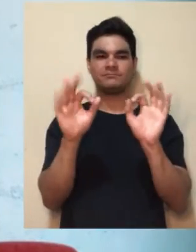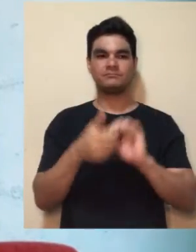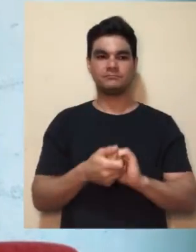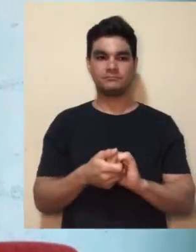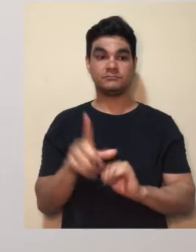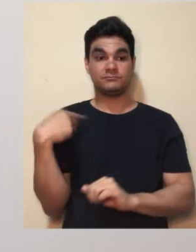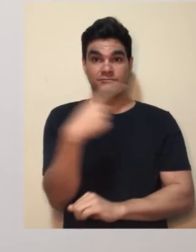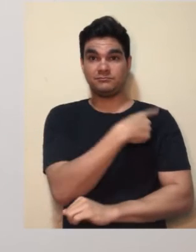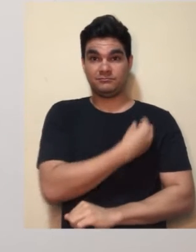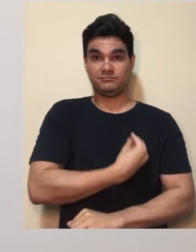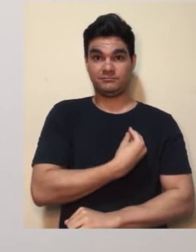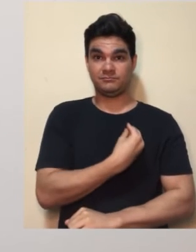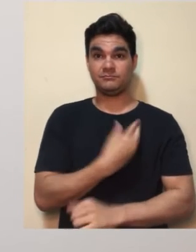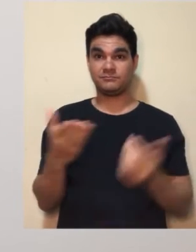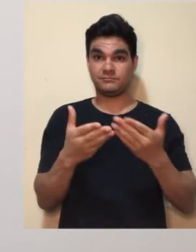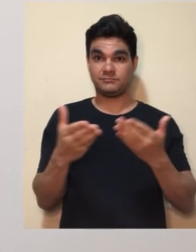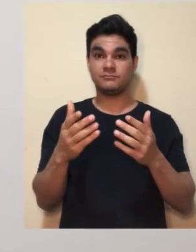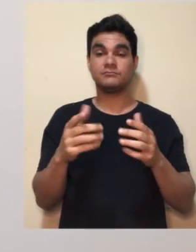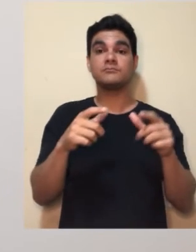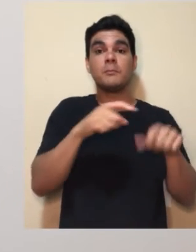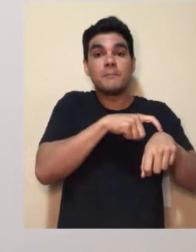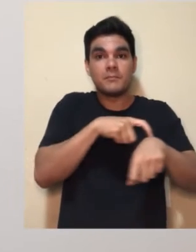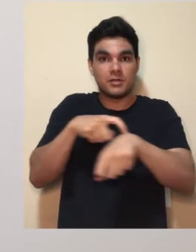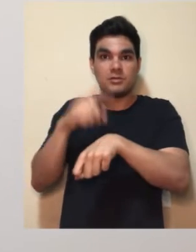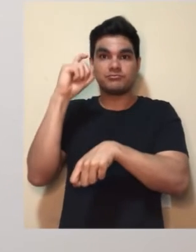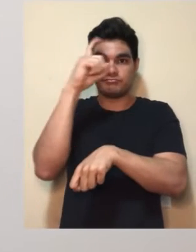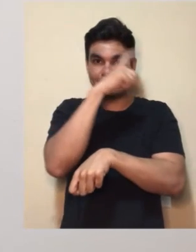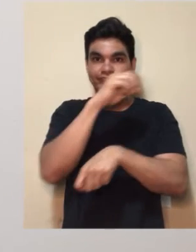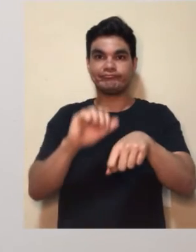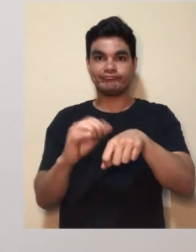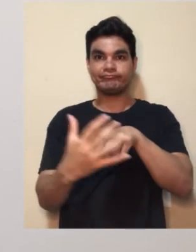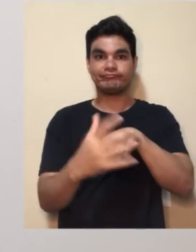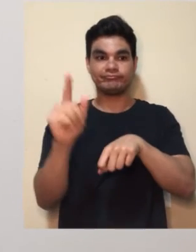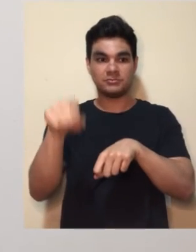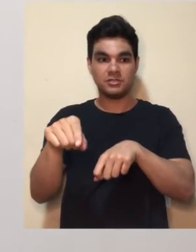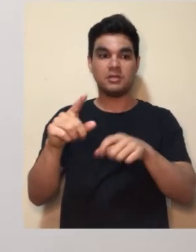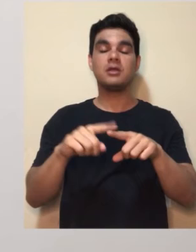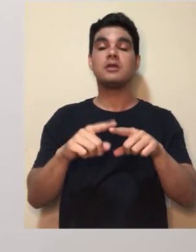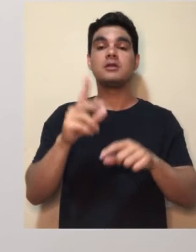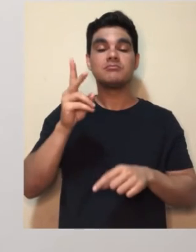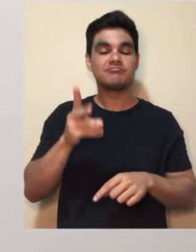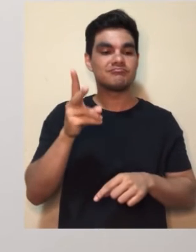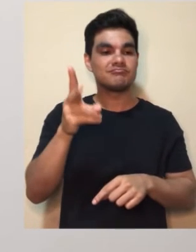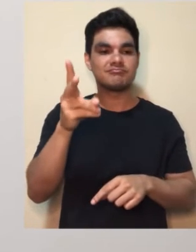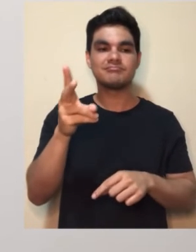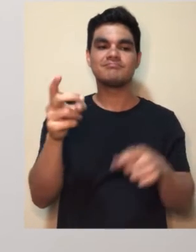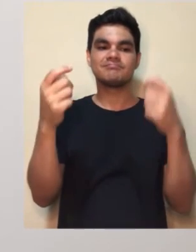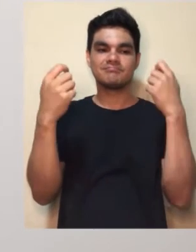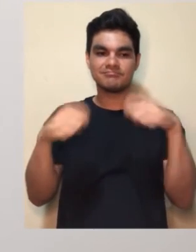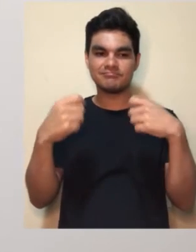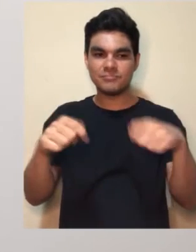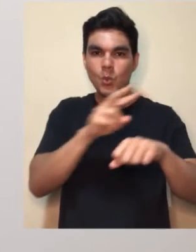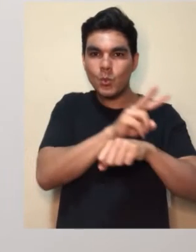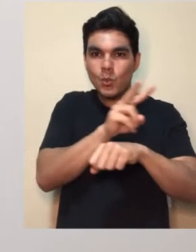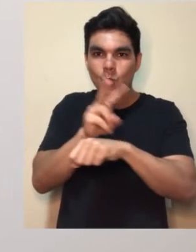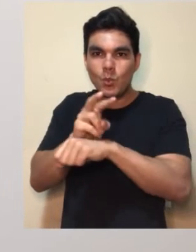fumaça. Estamos vivendo em um momento muito complicado de pandemia mundial. E mais do que